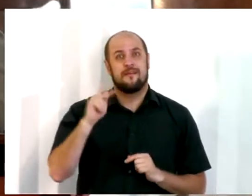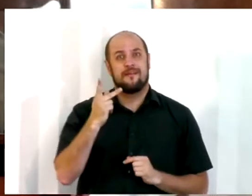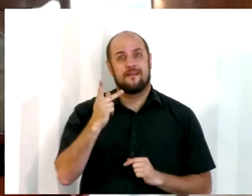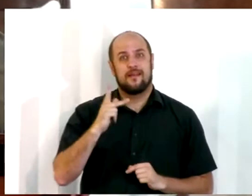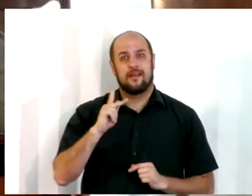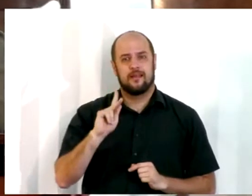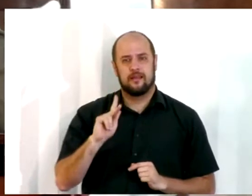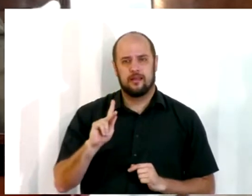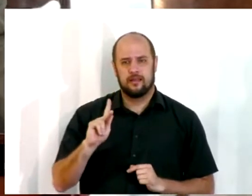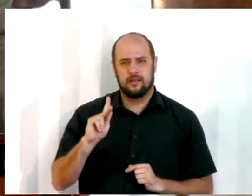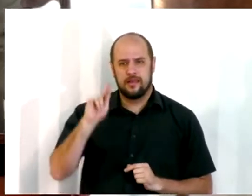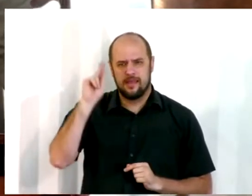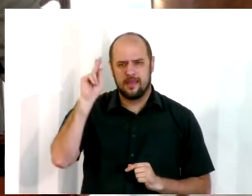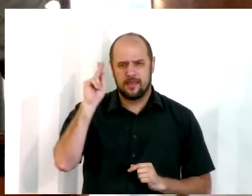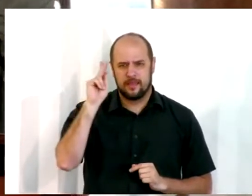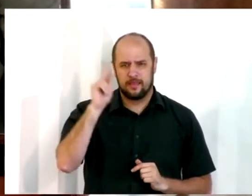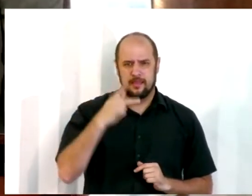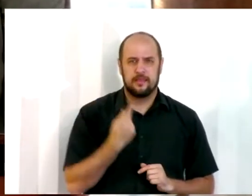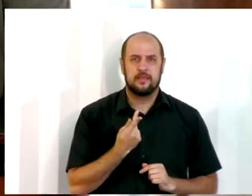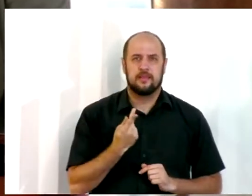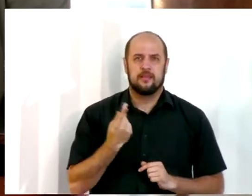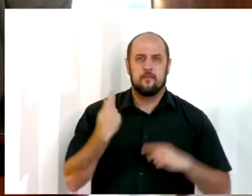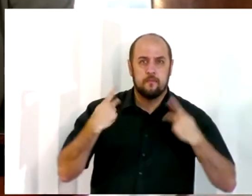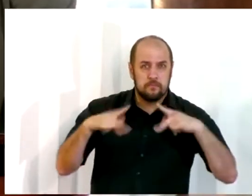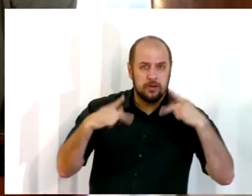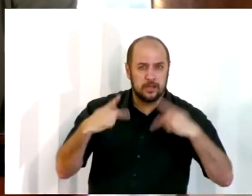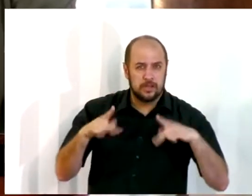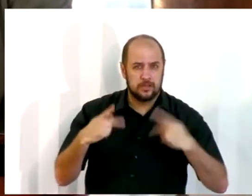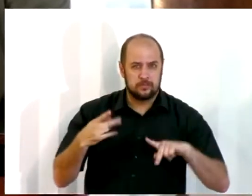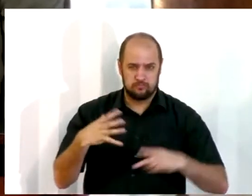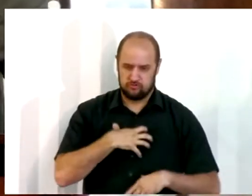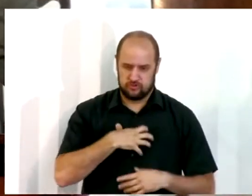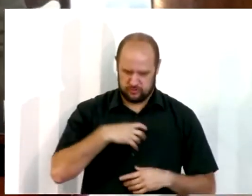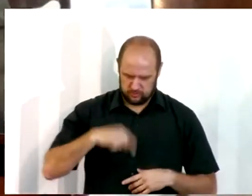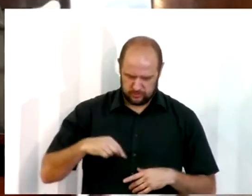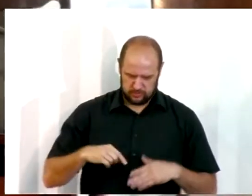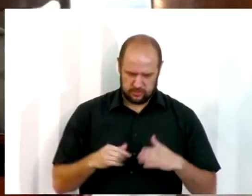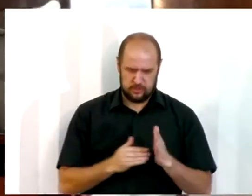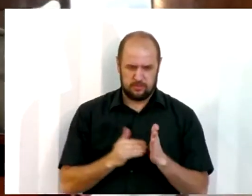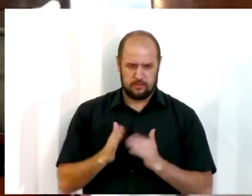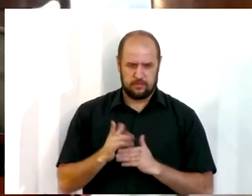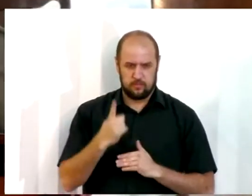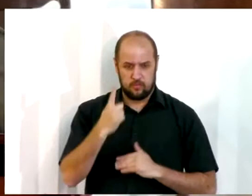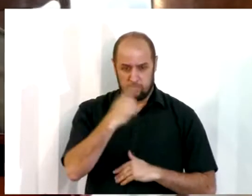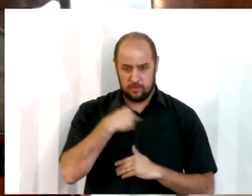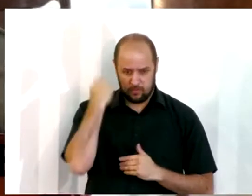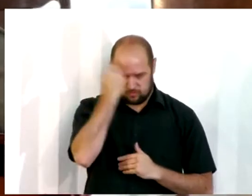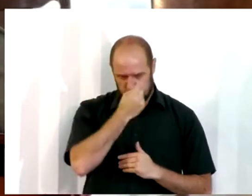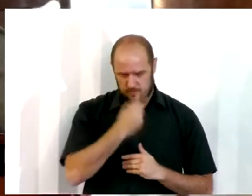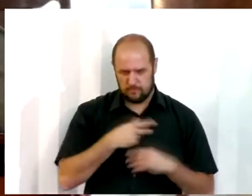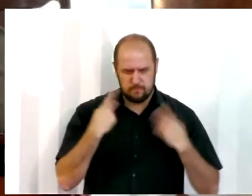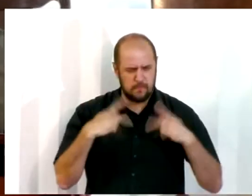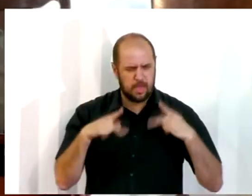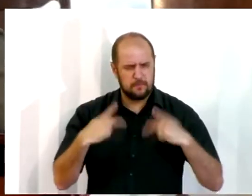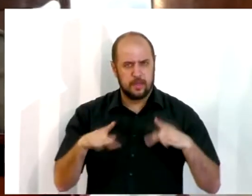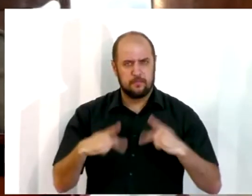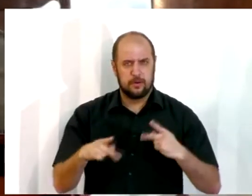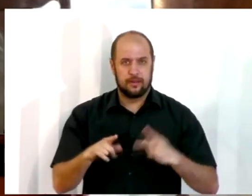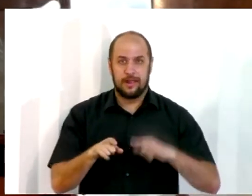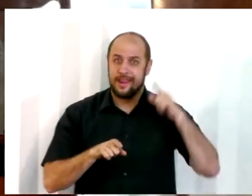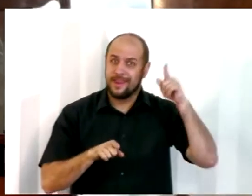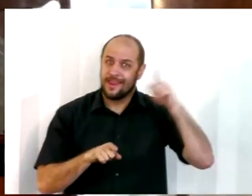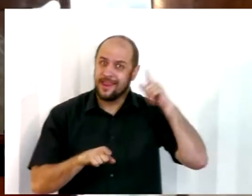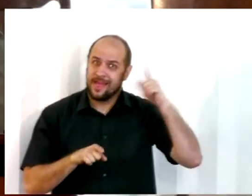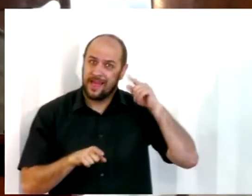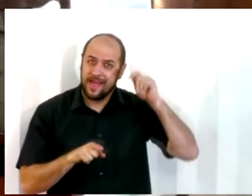chegou lá a primeira vez que ele esteve lá, ele pregou o sermão, o estilo que ele pregava aqui na Lapa. Quase uma hora de pregação. Sabe o que os irmãos lá de